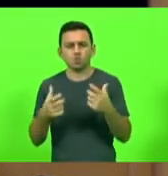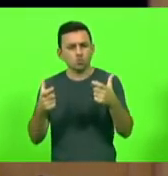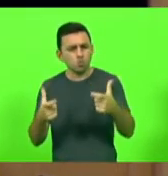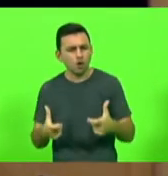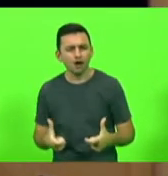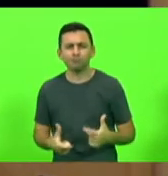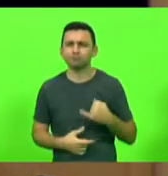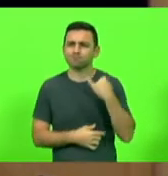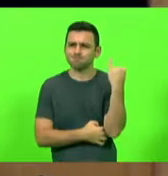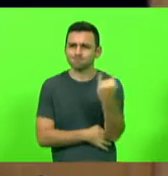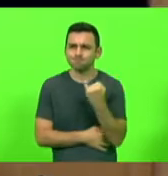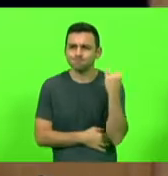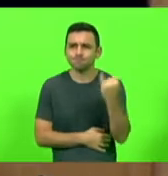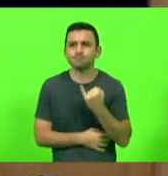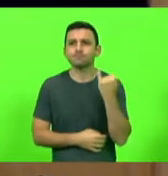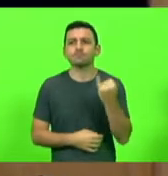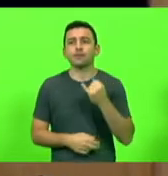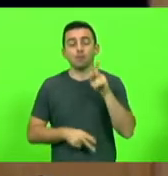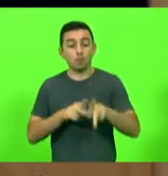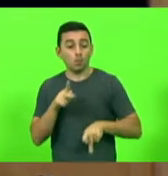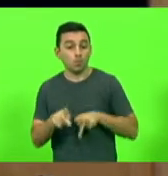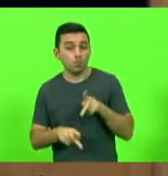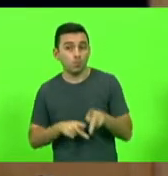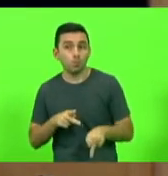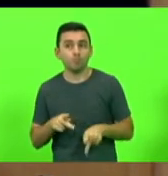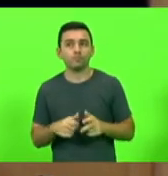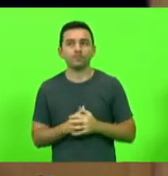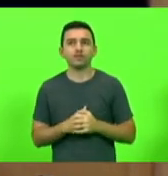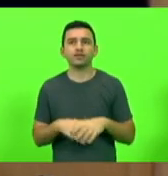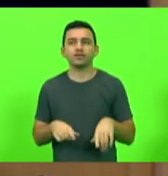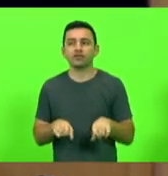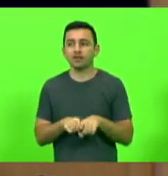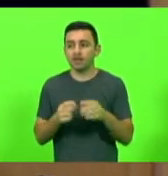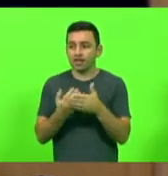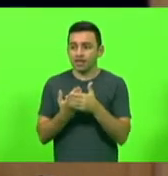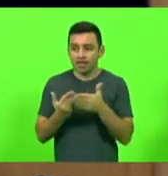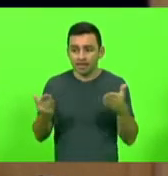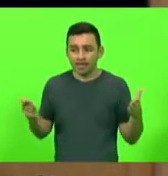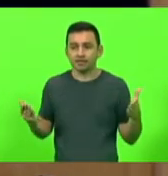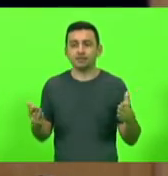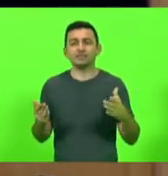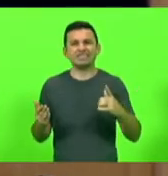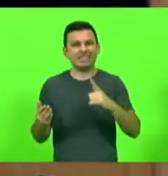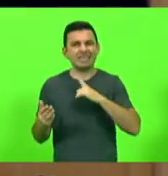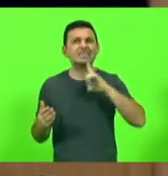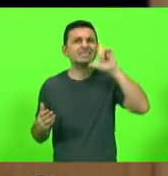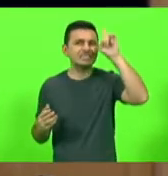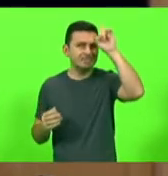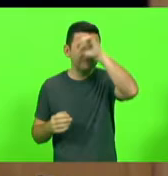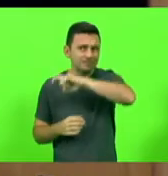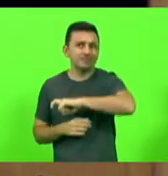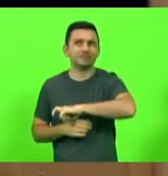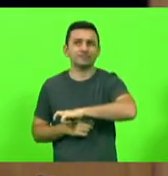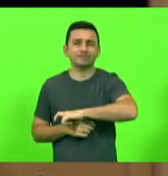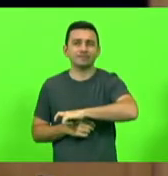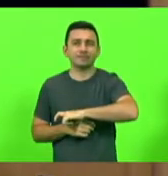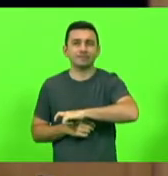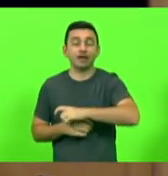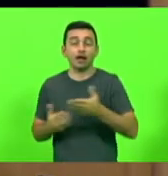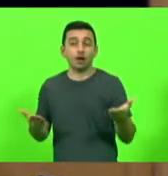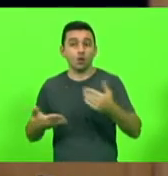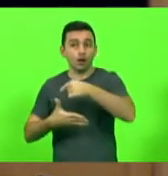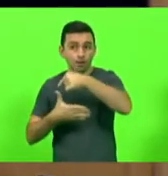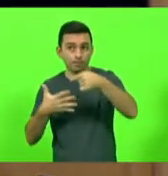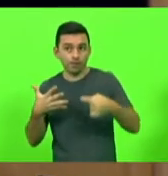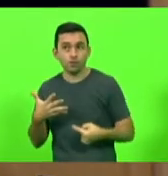para a população e estão passando uma situação extremamente difícil. Essa pauta do